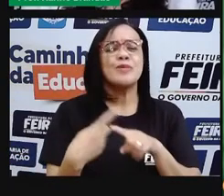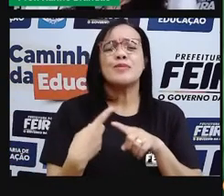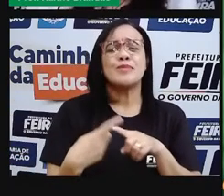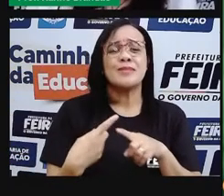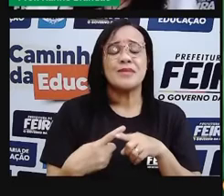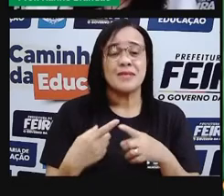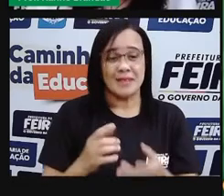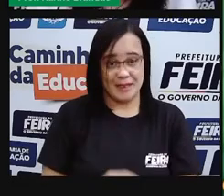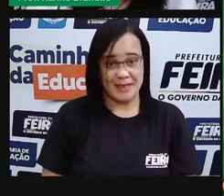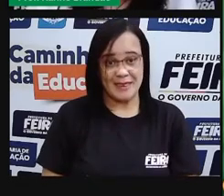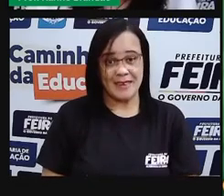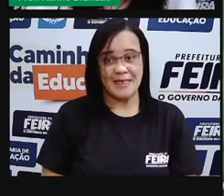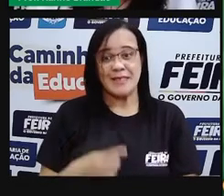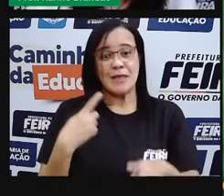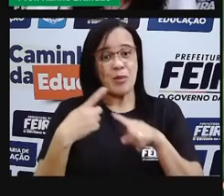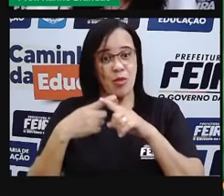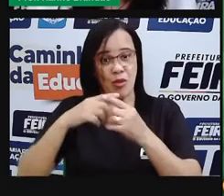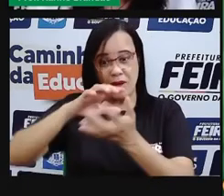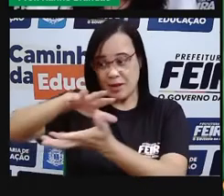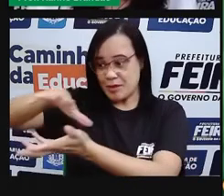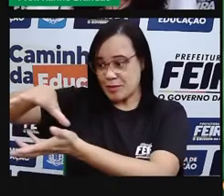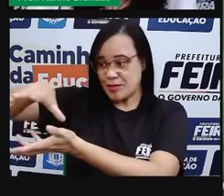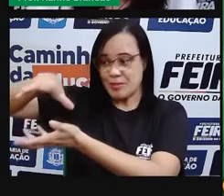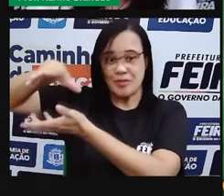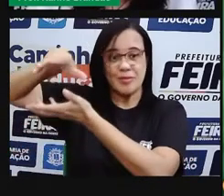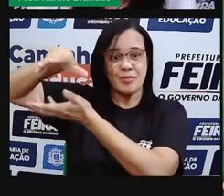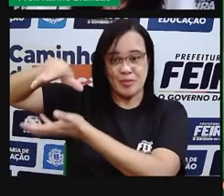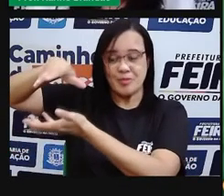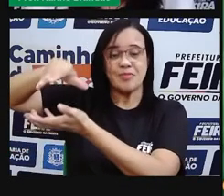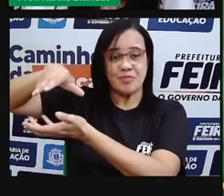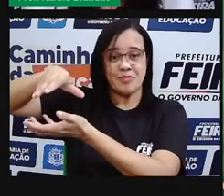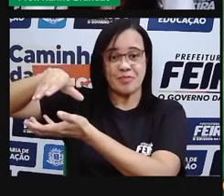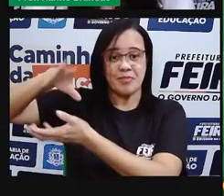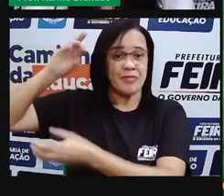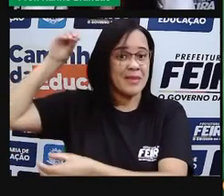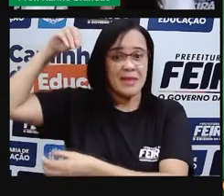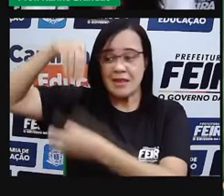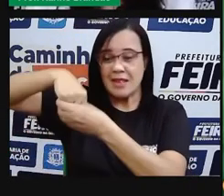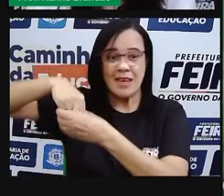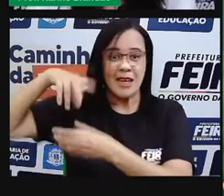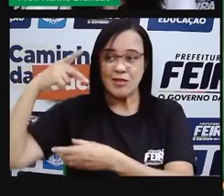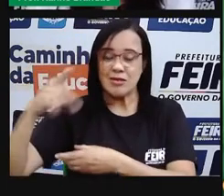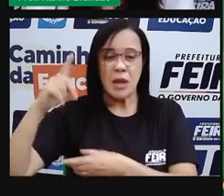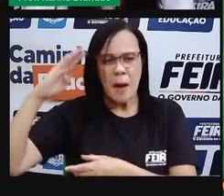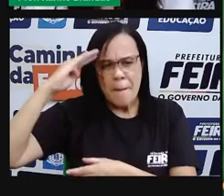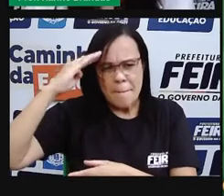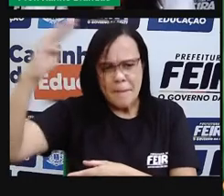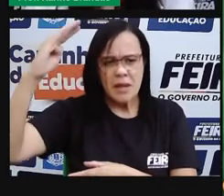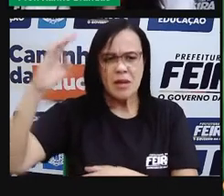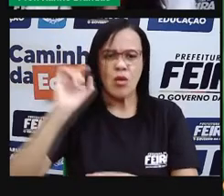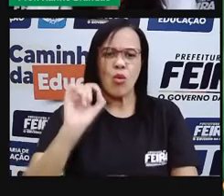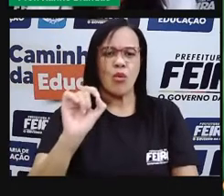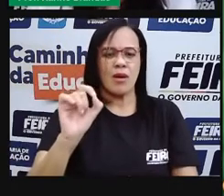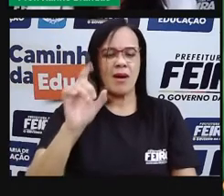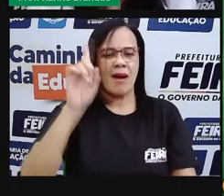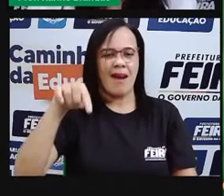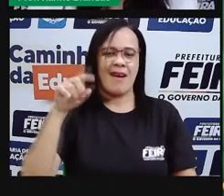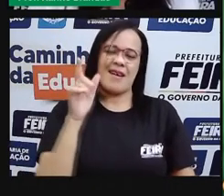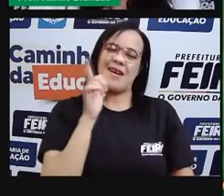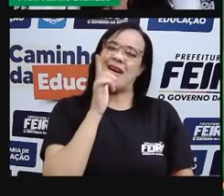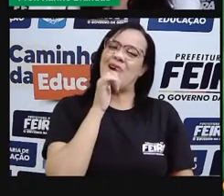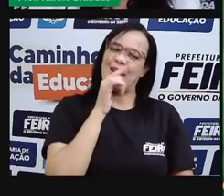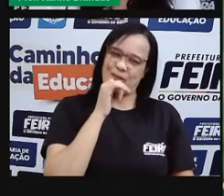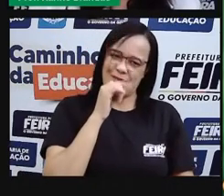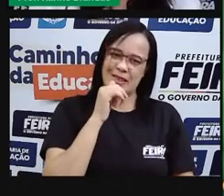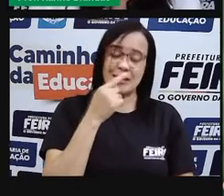boa parte do nosso planeta, ele é constituído de água, ele é formado de água. E a gente vai ver isso